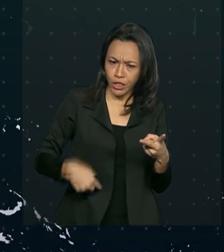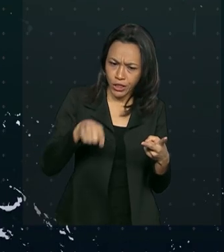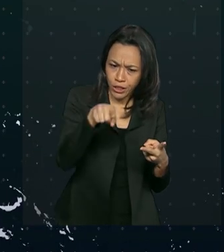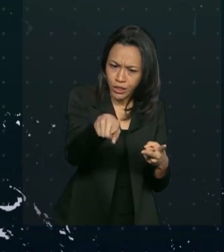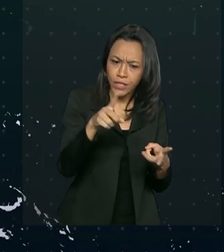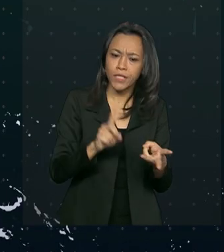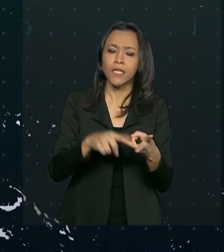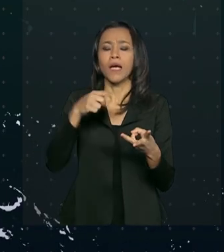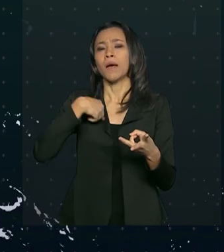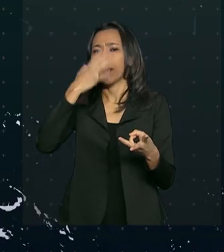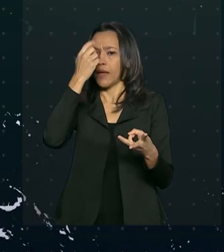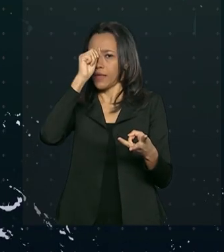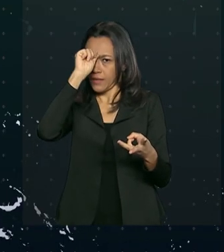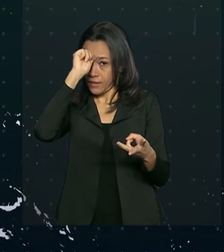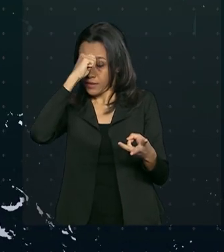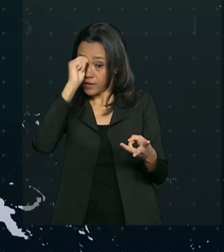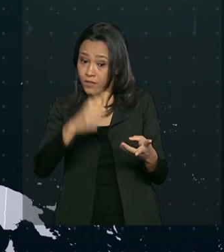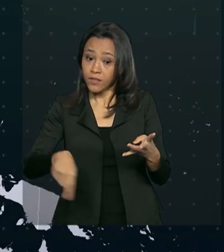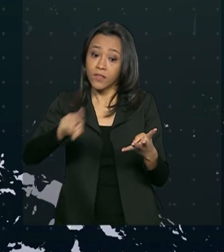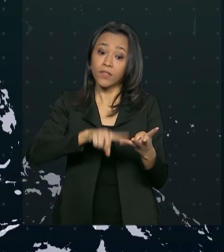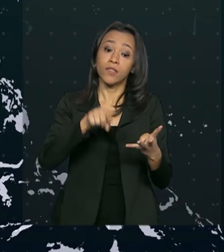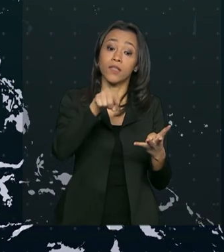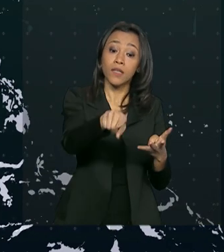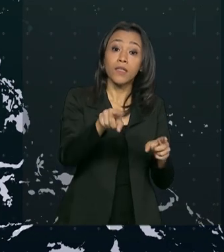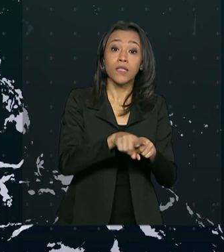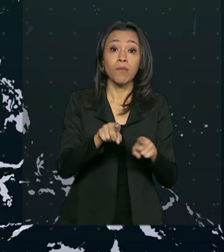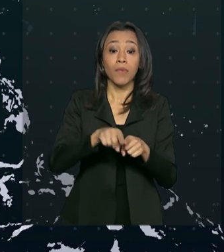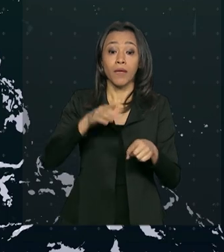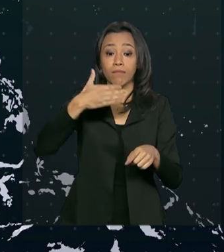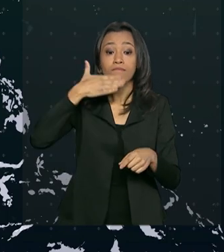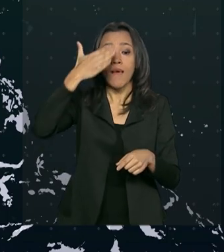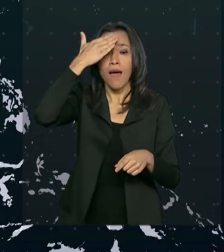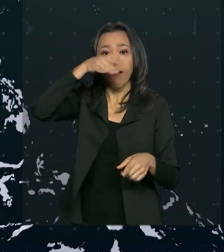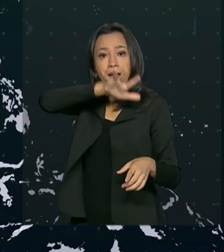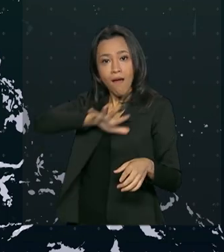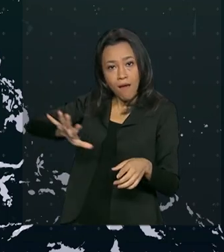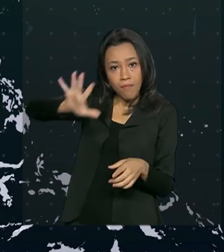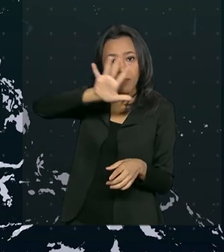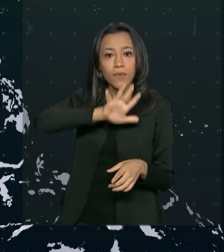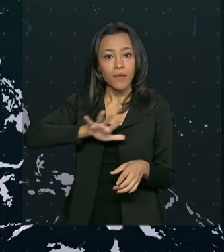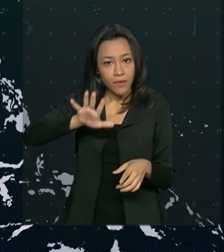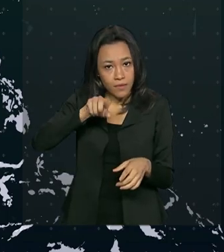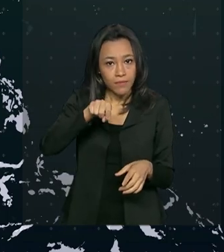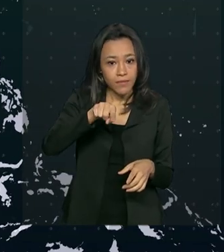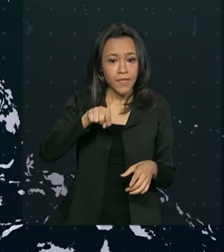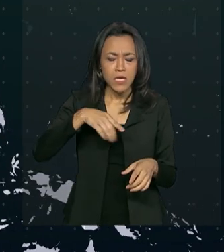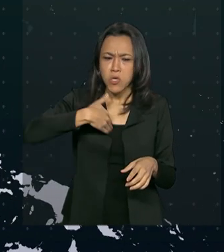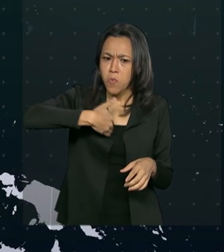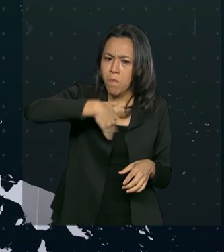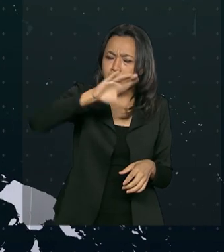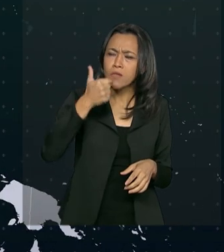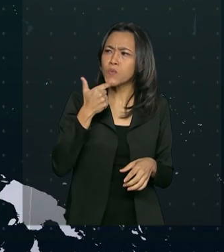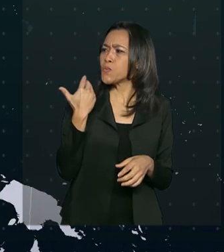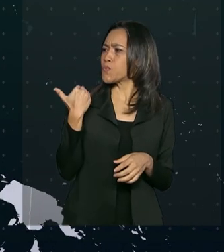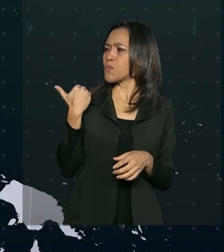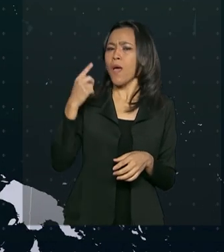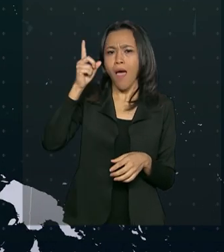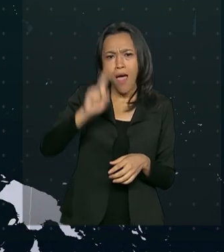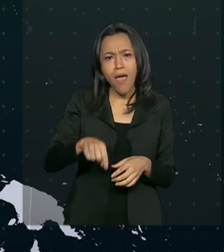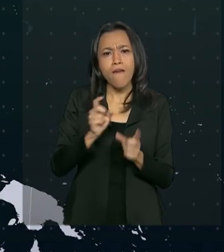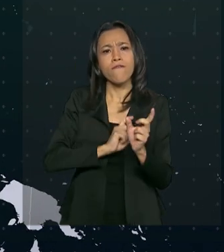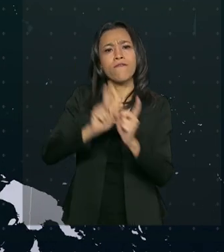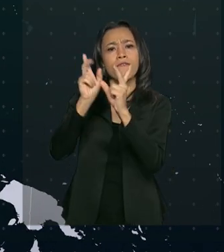gejelim para a Índia e castanha do Pará para a Arábia Saudita. E o mercado mais recente é a